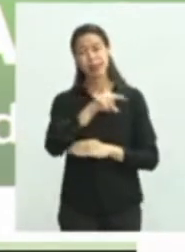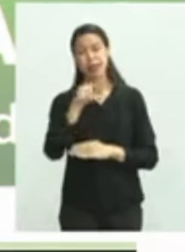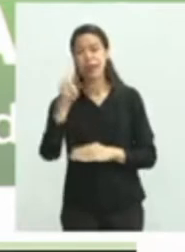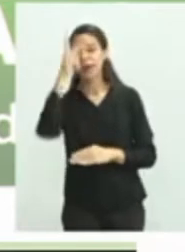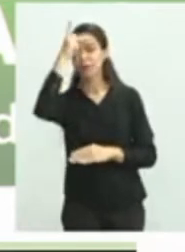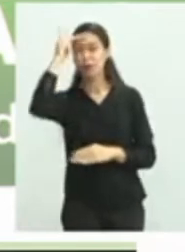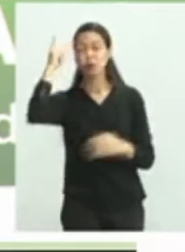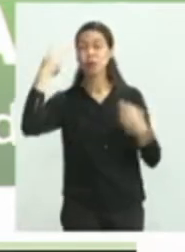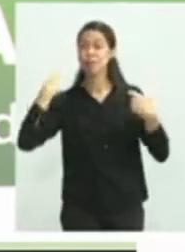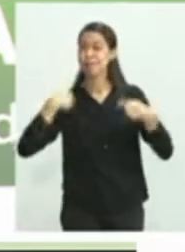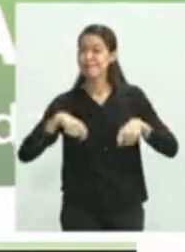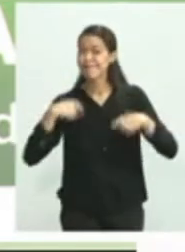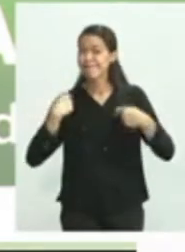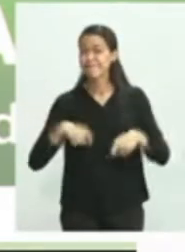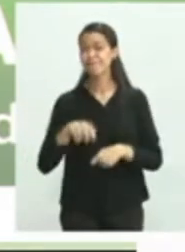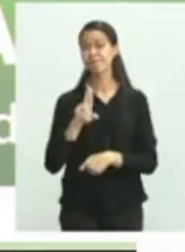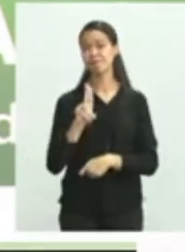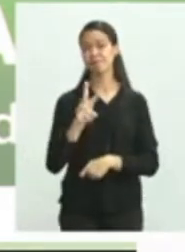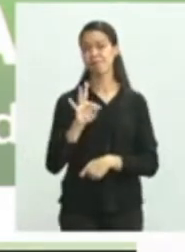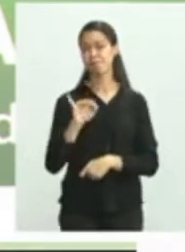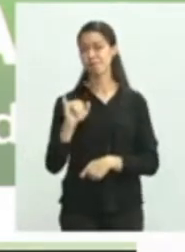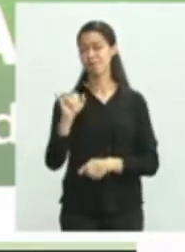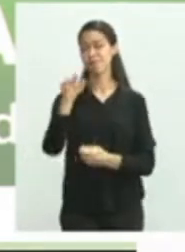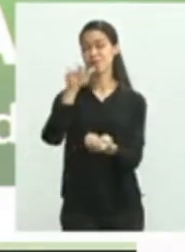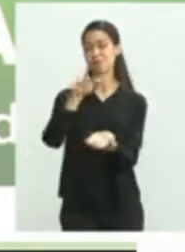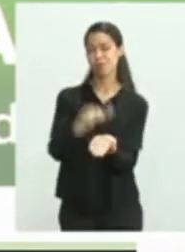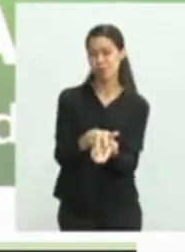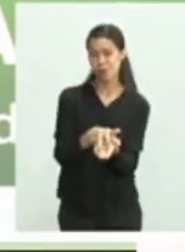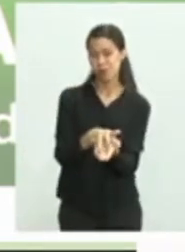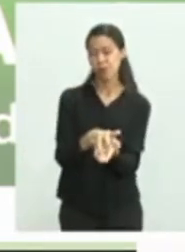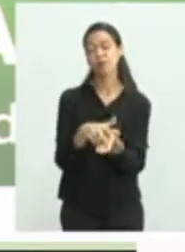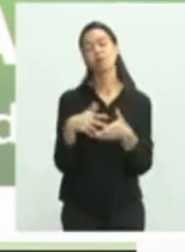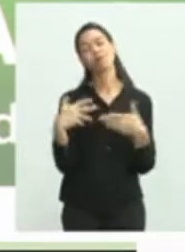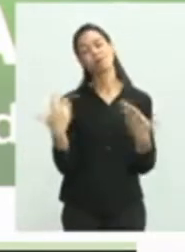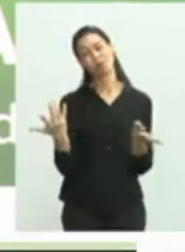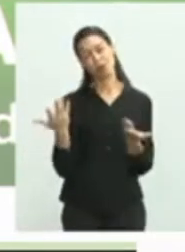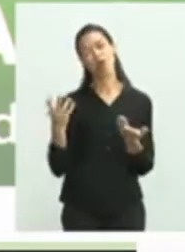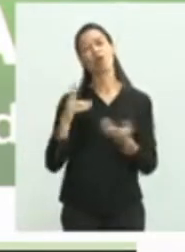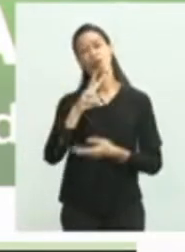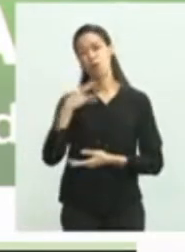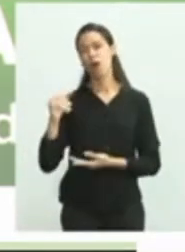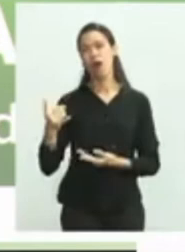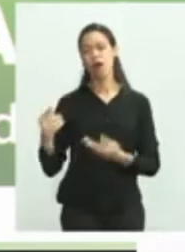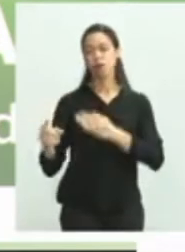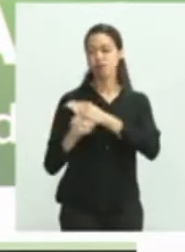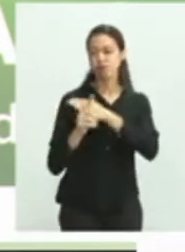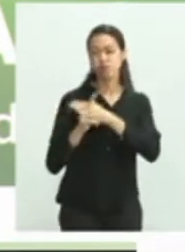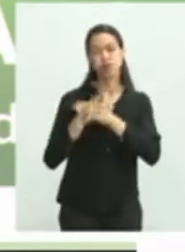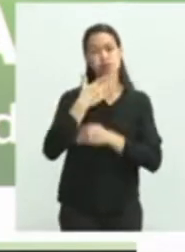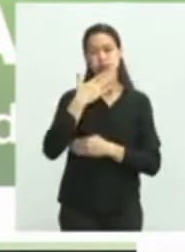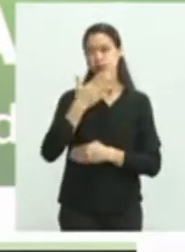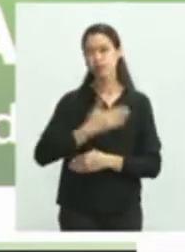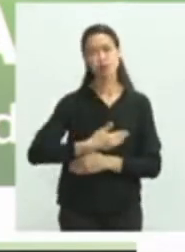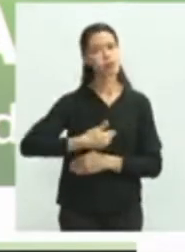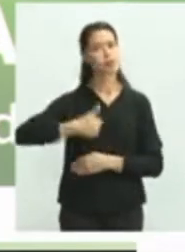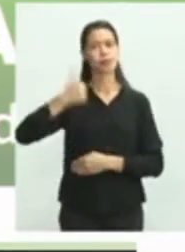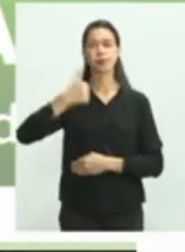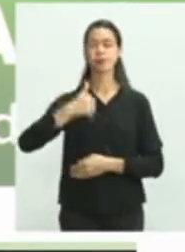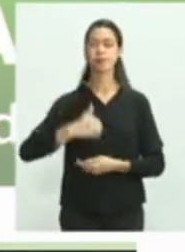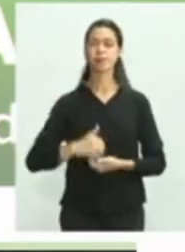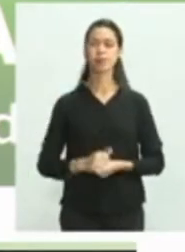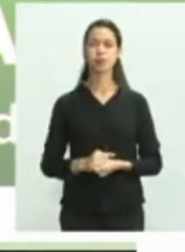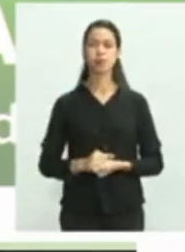de UTIs, nós haveremos de disponibilizar para a nossa população. Há um questionamento. Desses